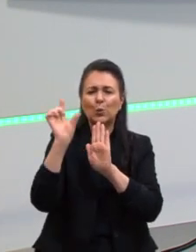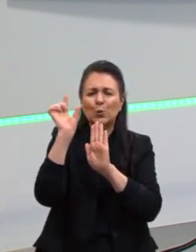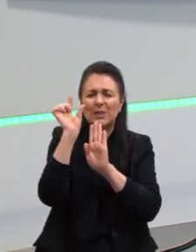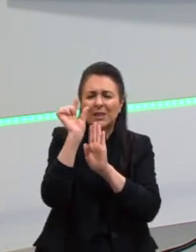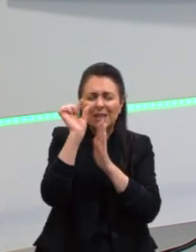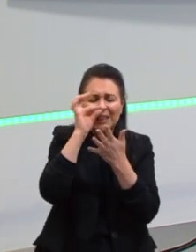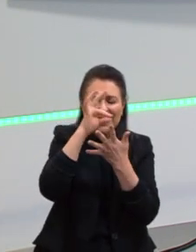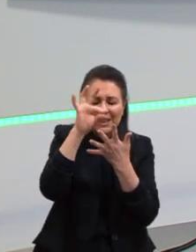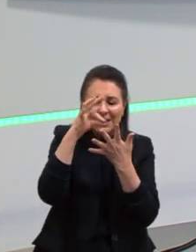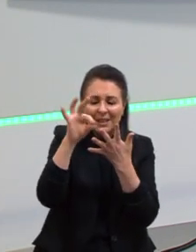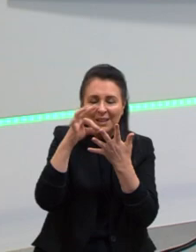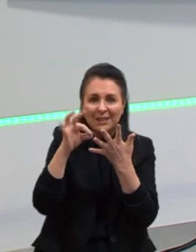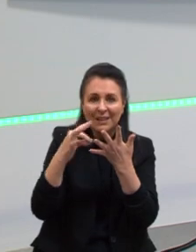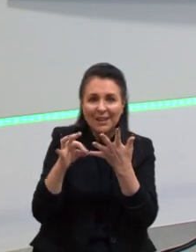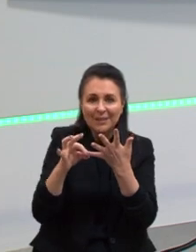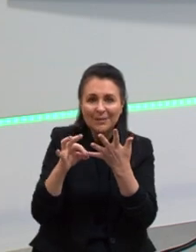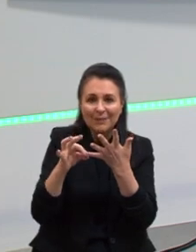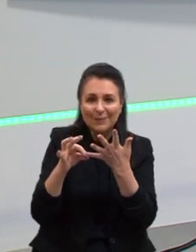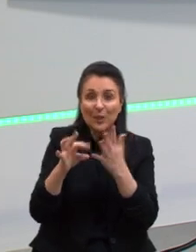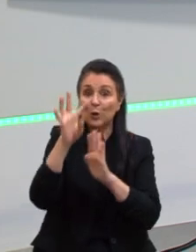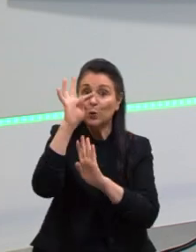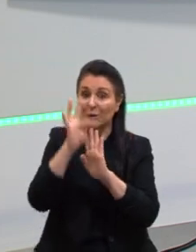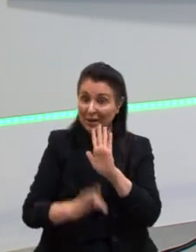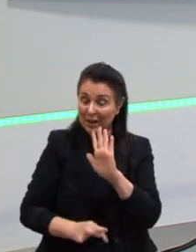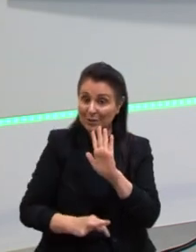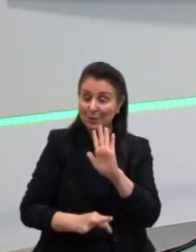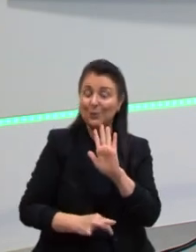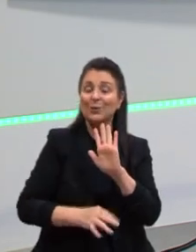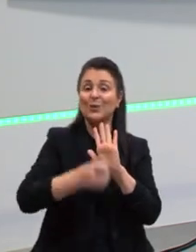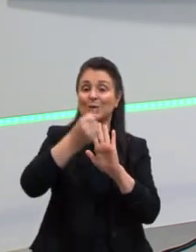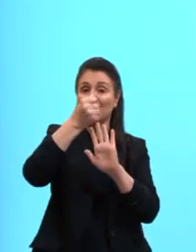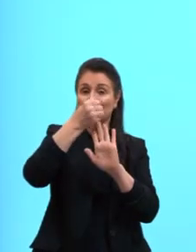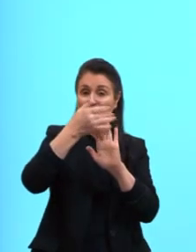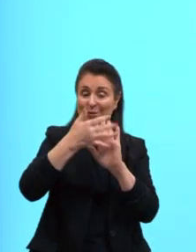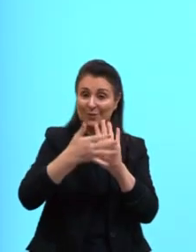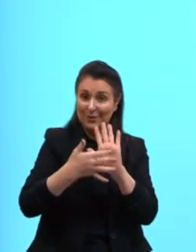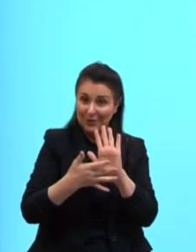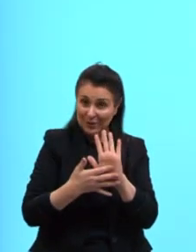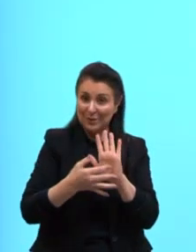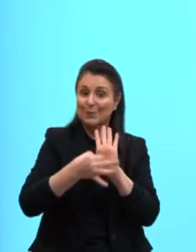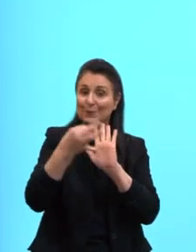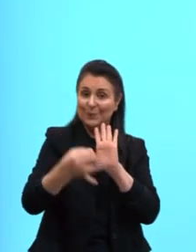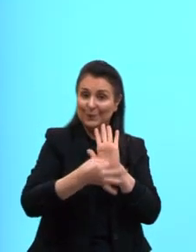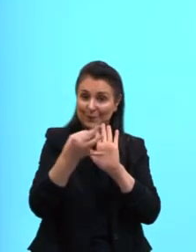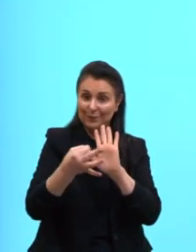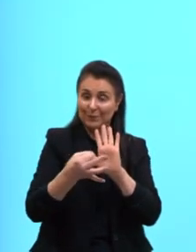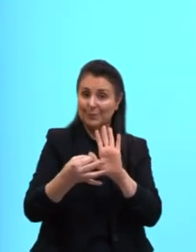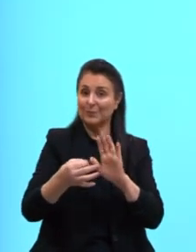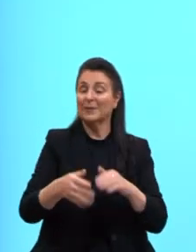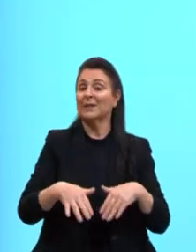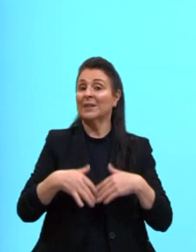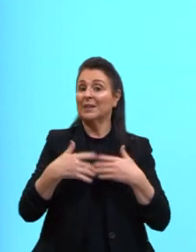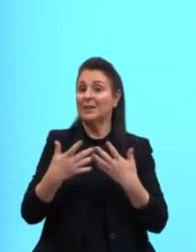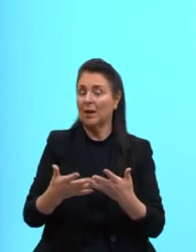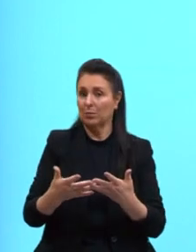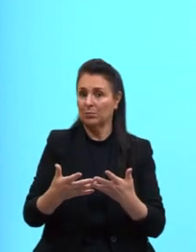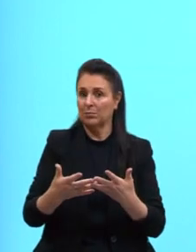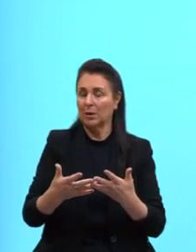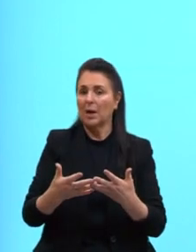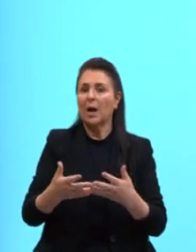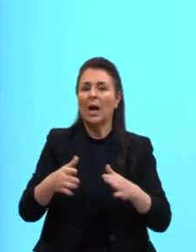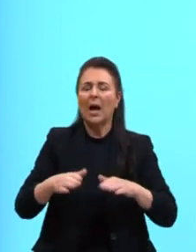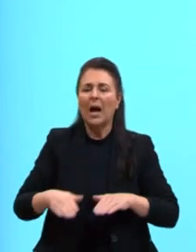forma esse texto dissertativo argumentativo. Com isso, o caráter de